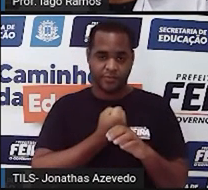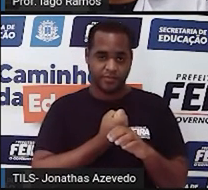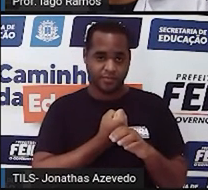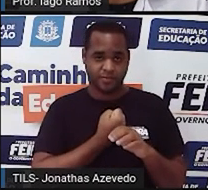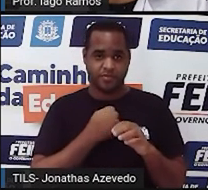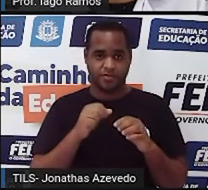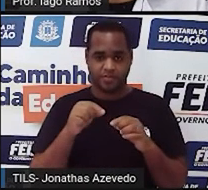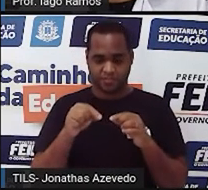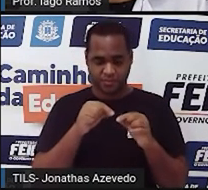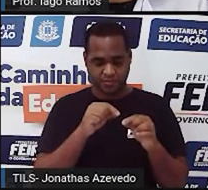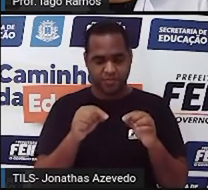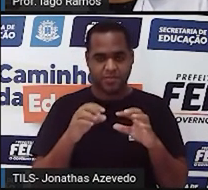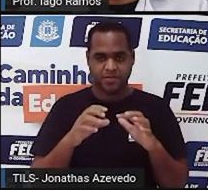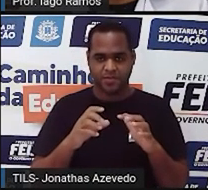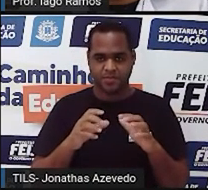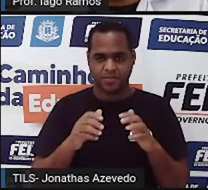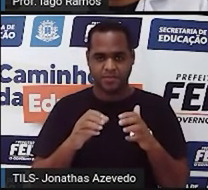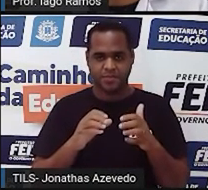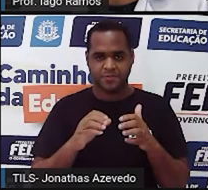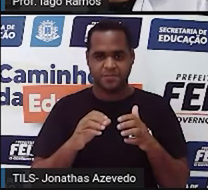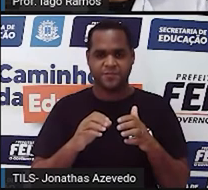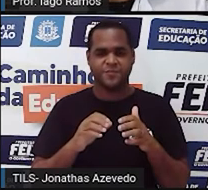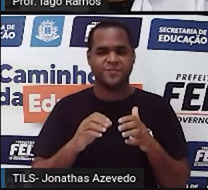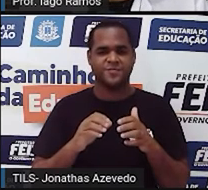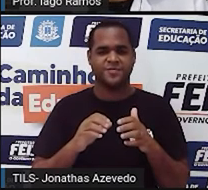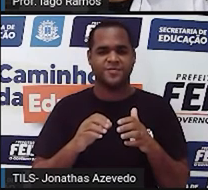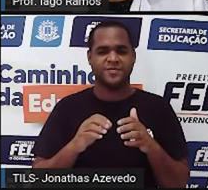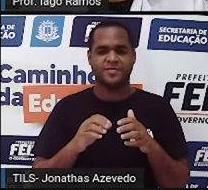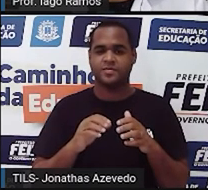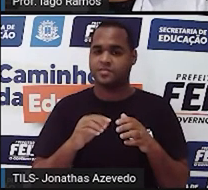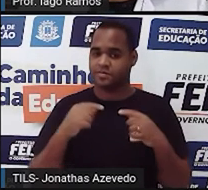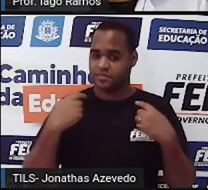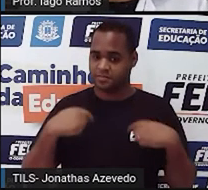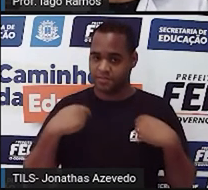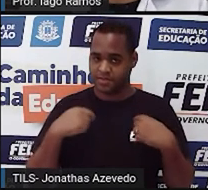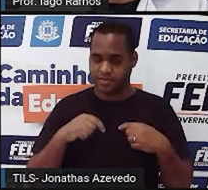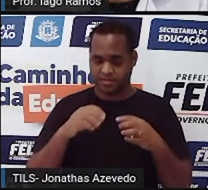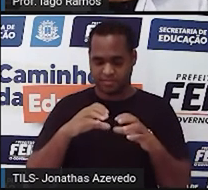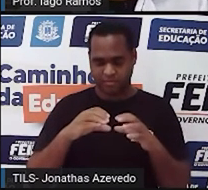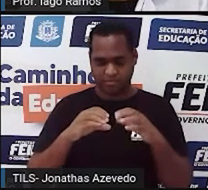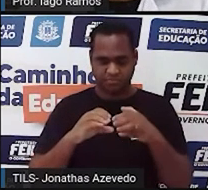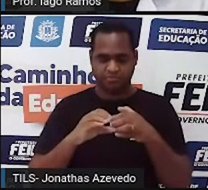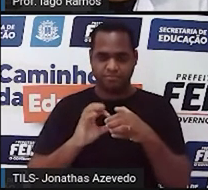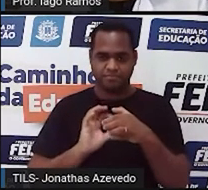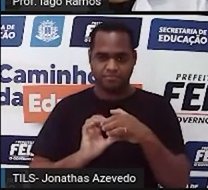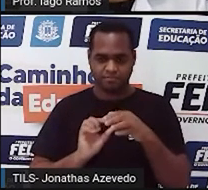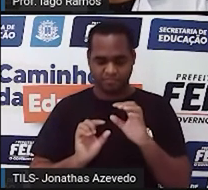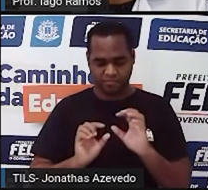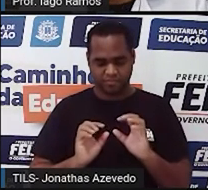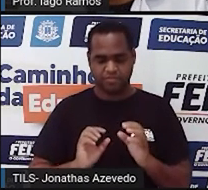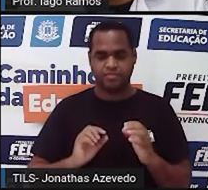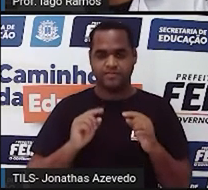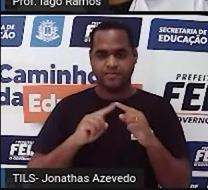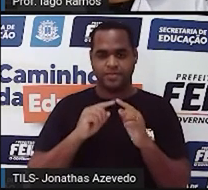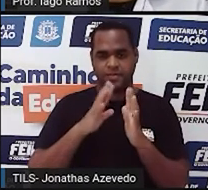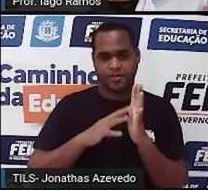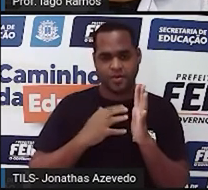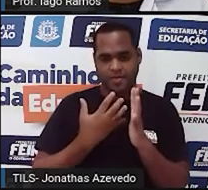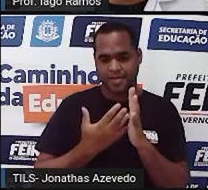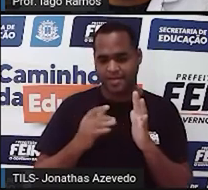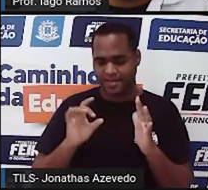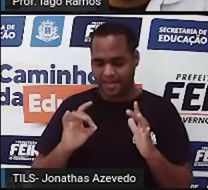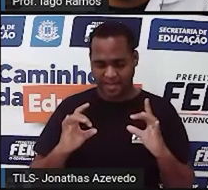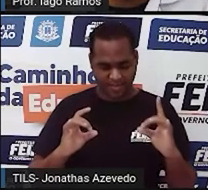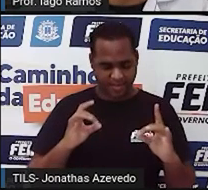números, esse preenchimento tem que fazer com que a soma de cada coluna ou